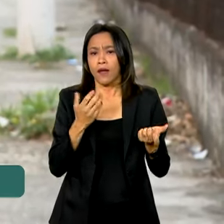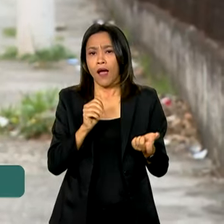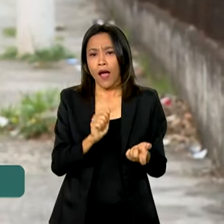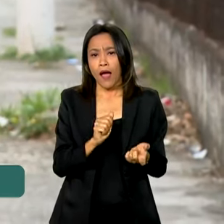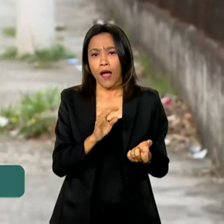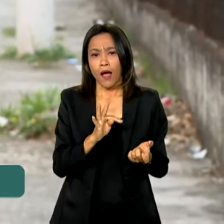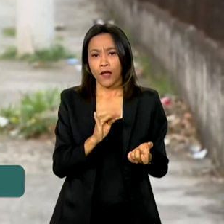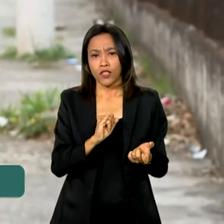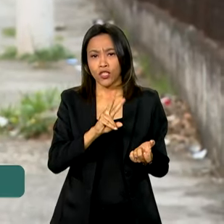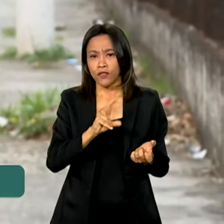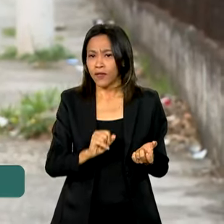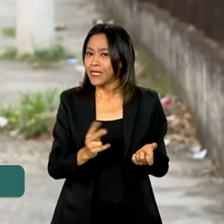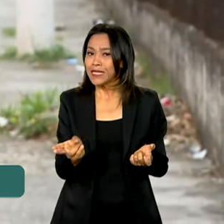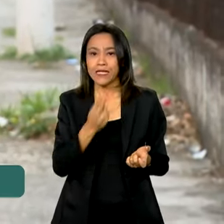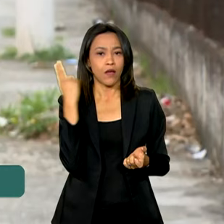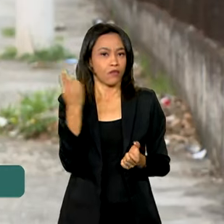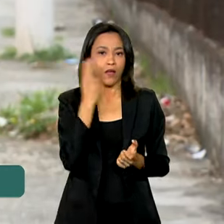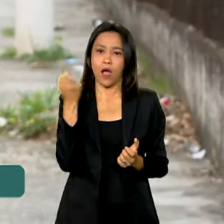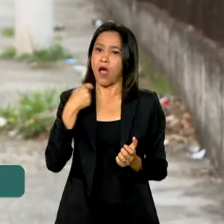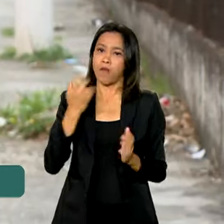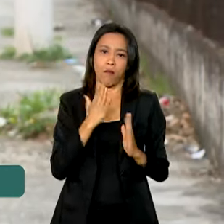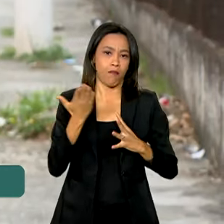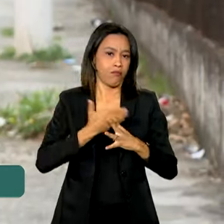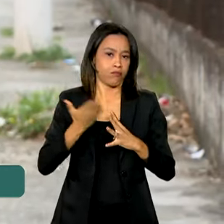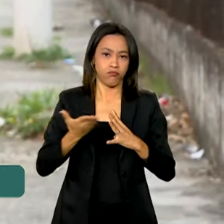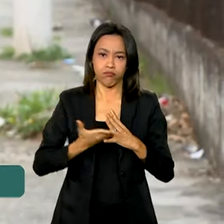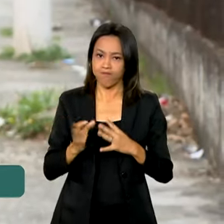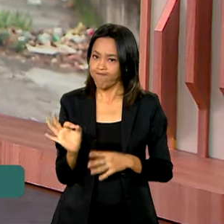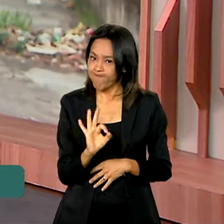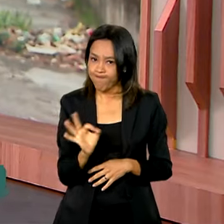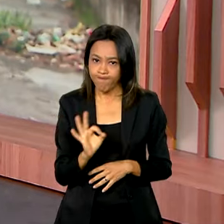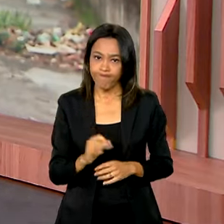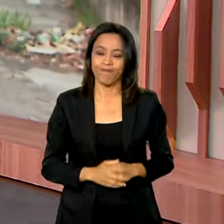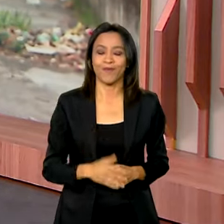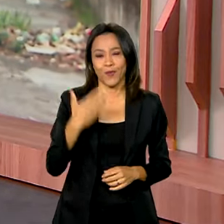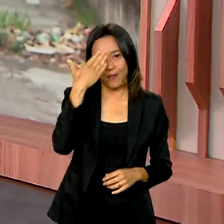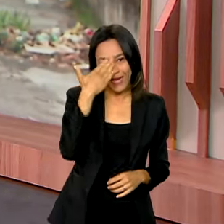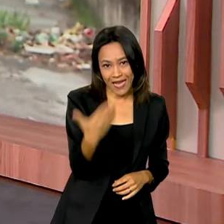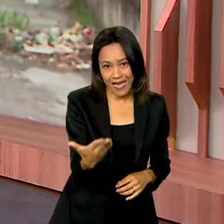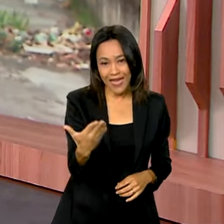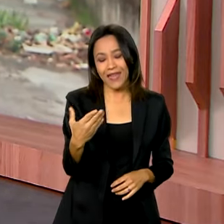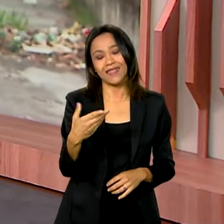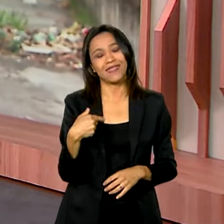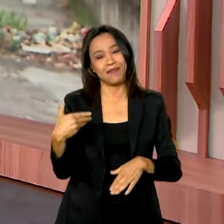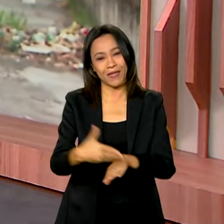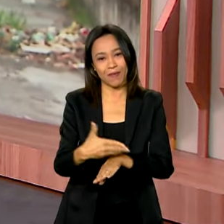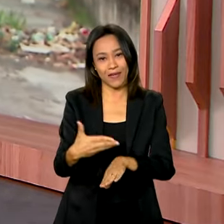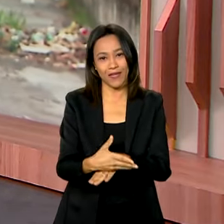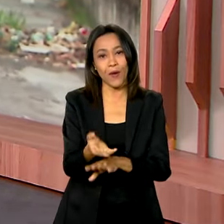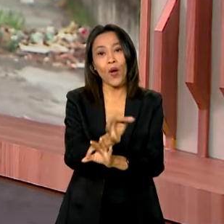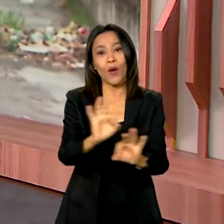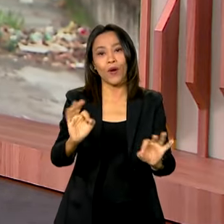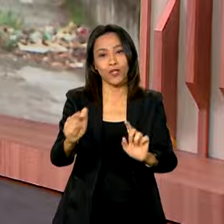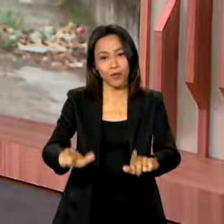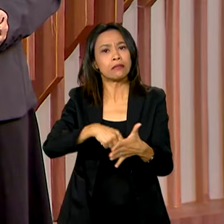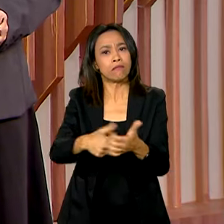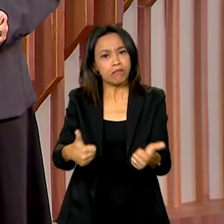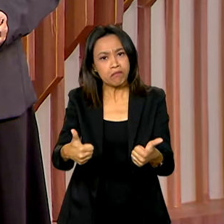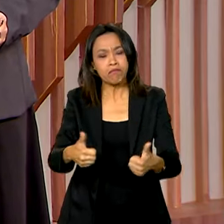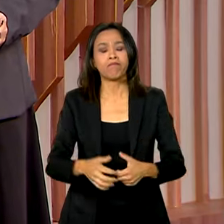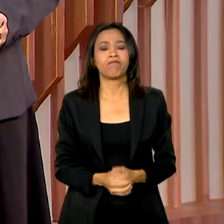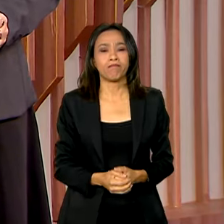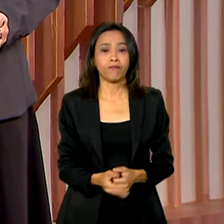não poderão ser parcelados. Carol. Muito obrigada, Dimas, pela sua participação e um ótimo trabalho para você.